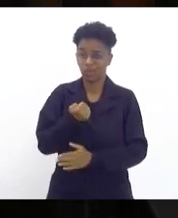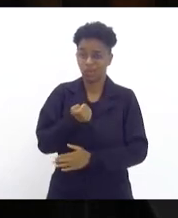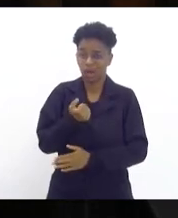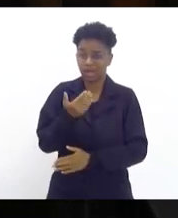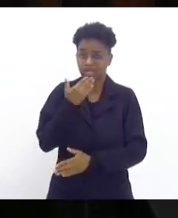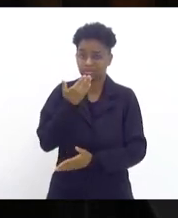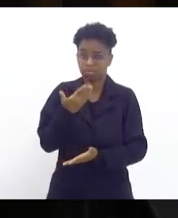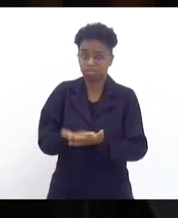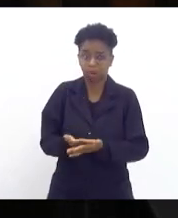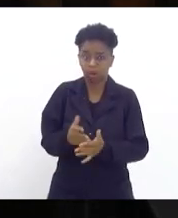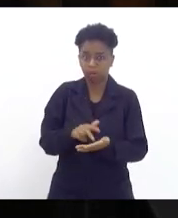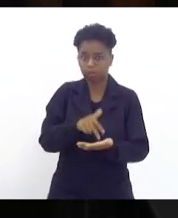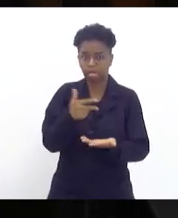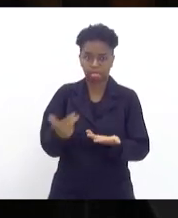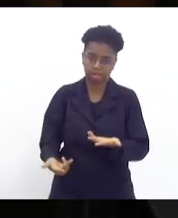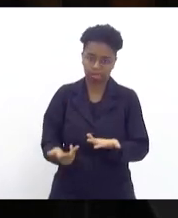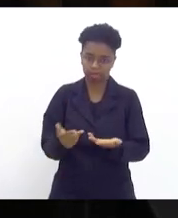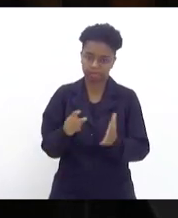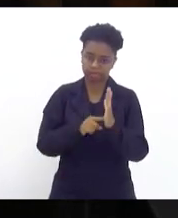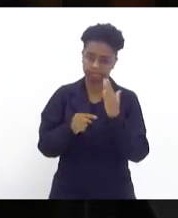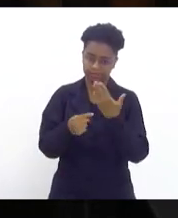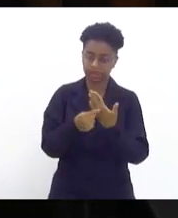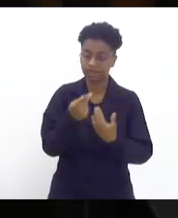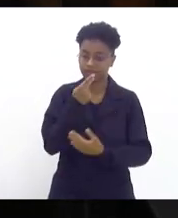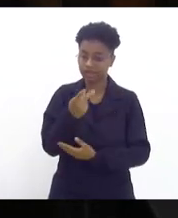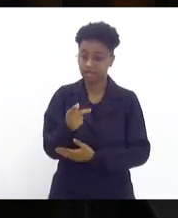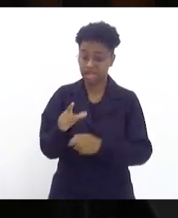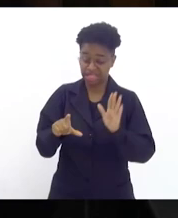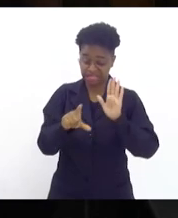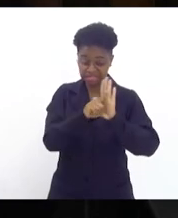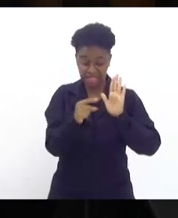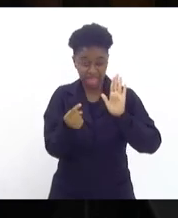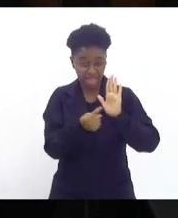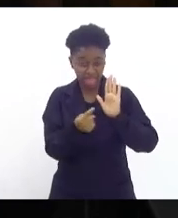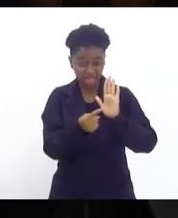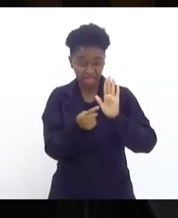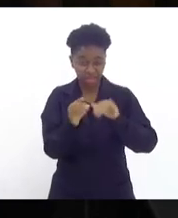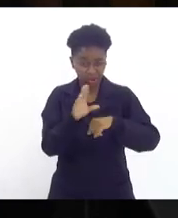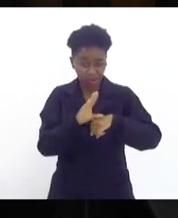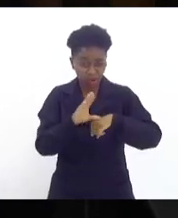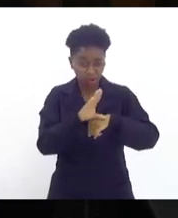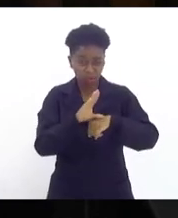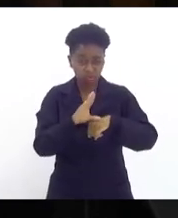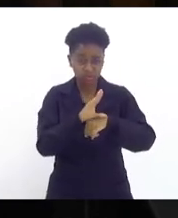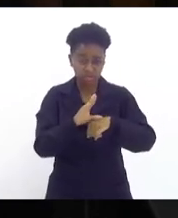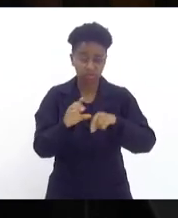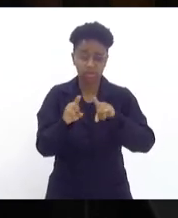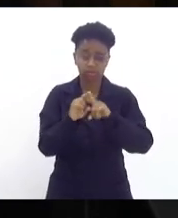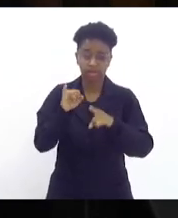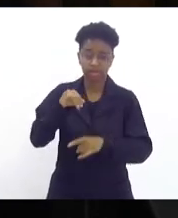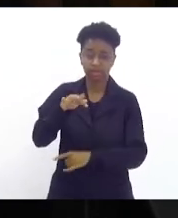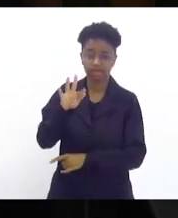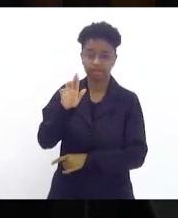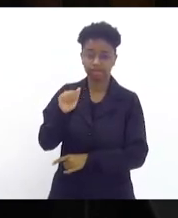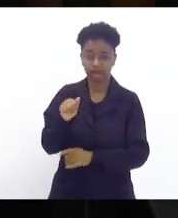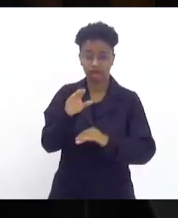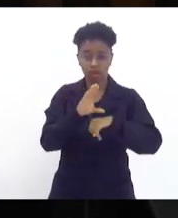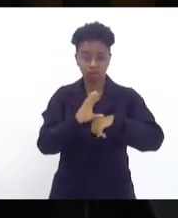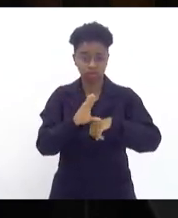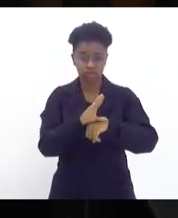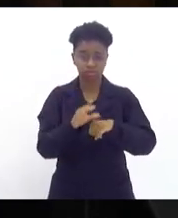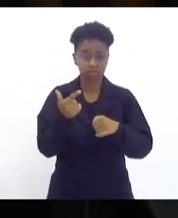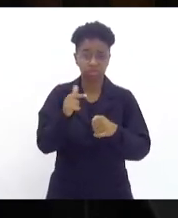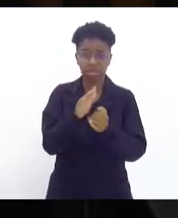cadeira, dizendo que não via na legislação constitucional e infraconstitucional nada que